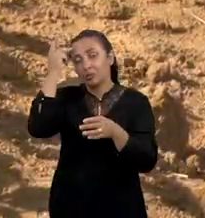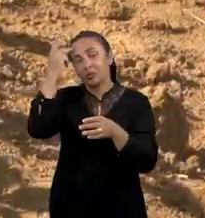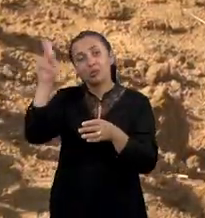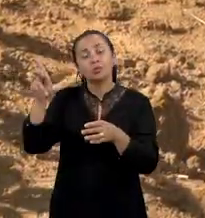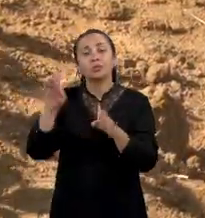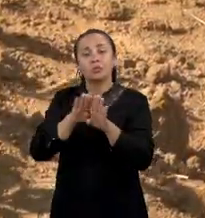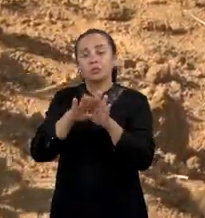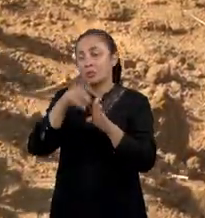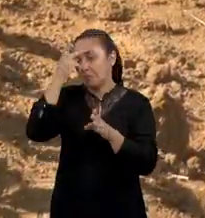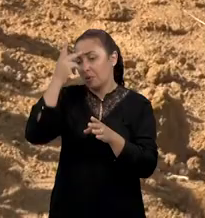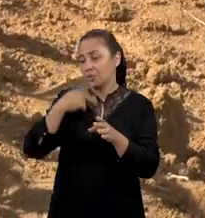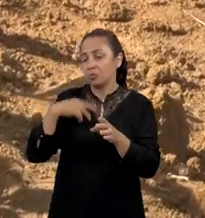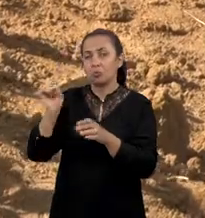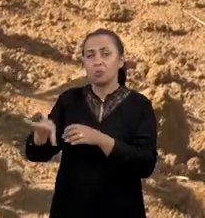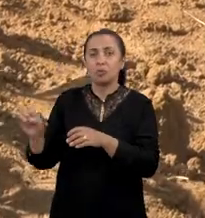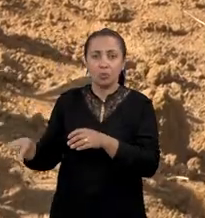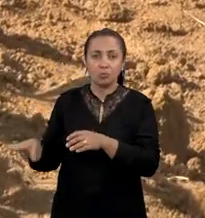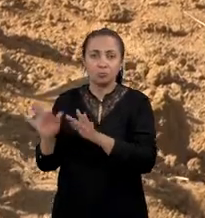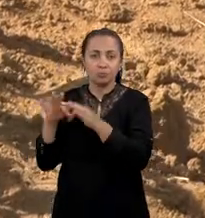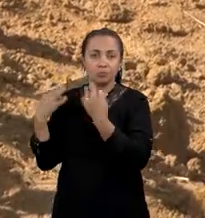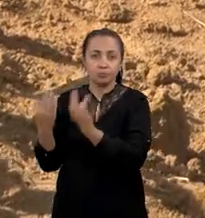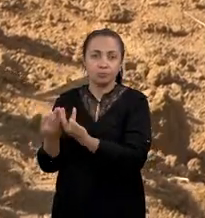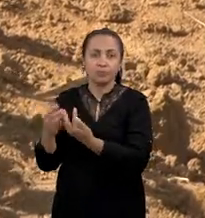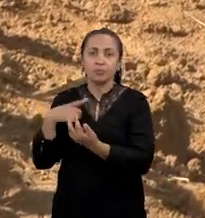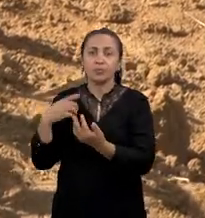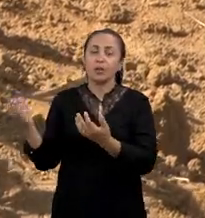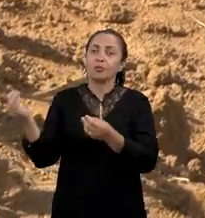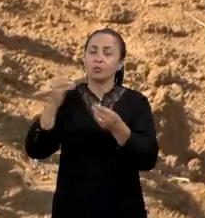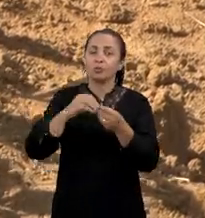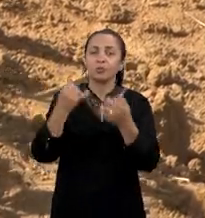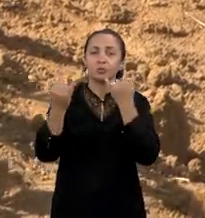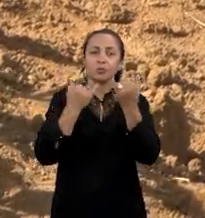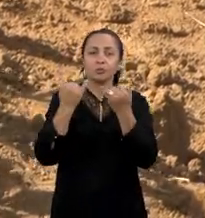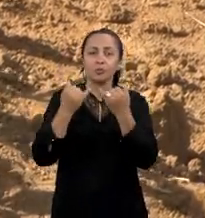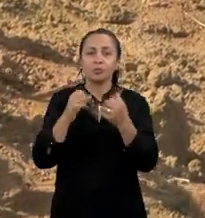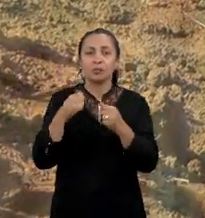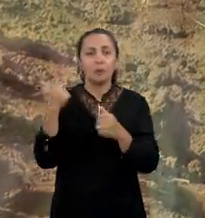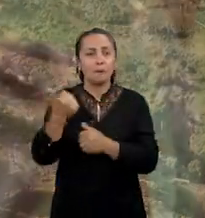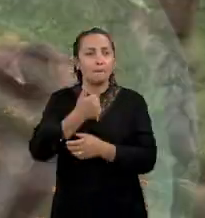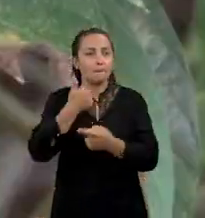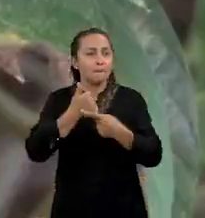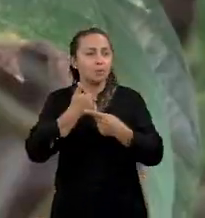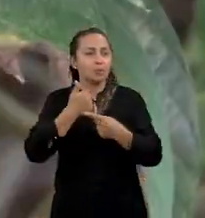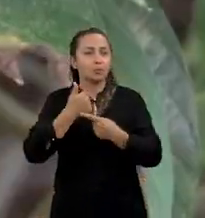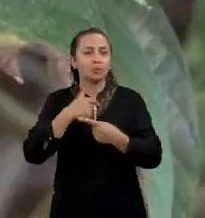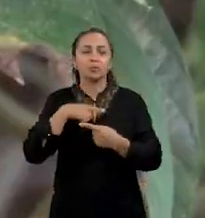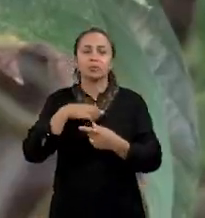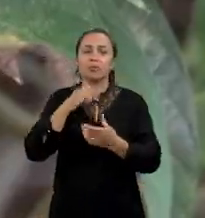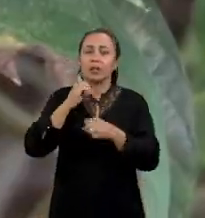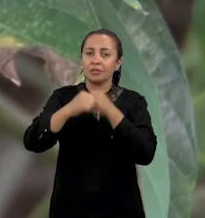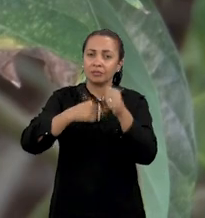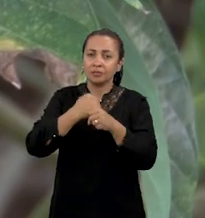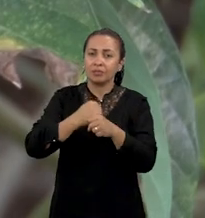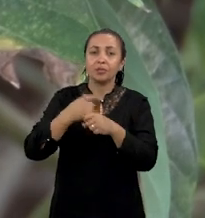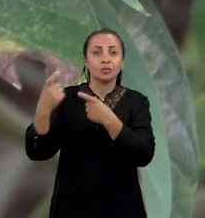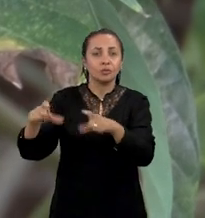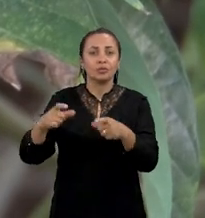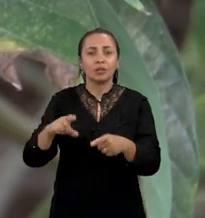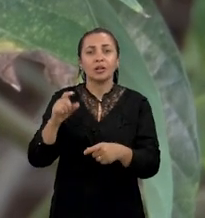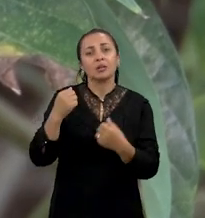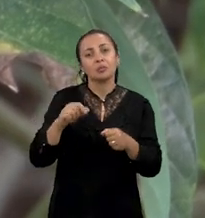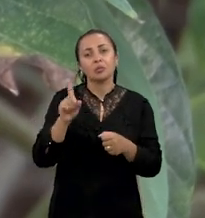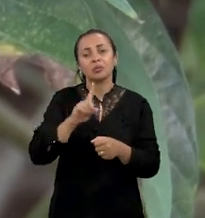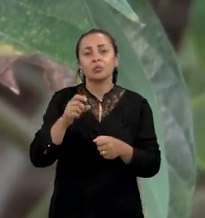individuais. Tem retornado para a gente, na média, uma informação positiva. Logicamente, que tem ano e tem local, que aquela